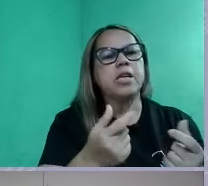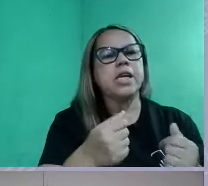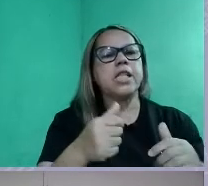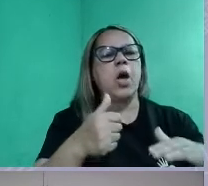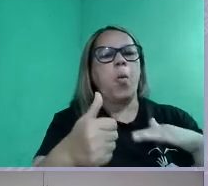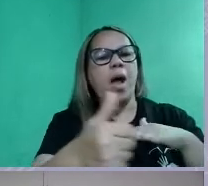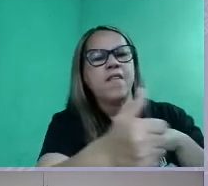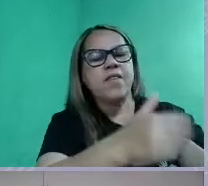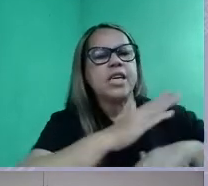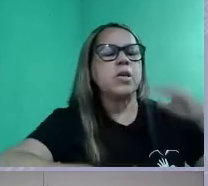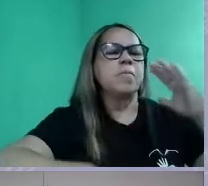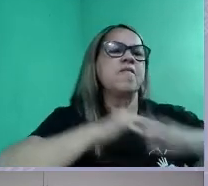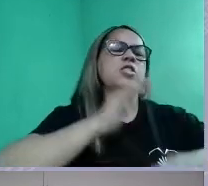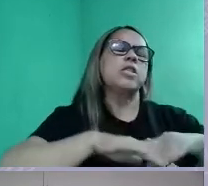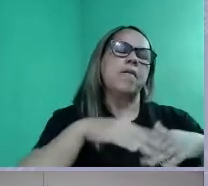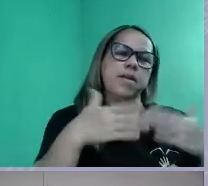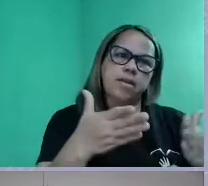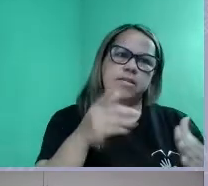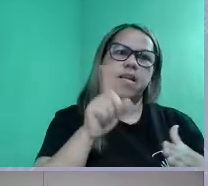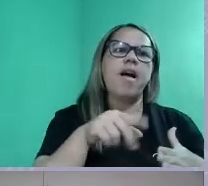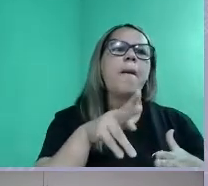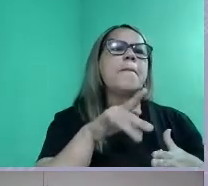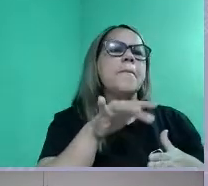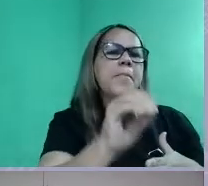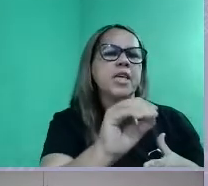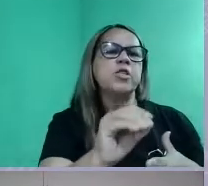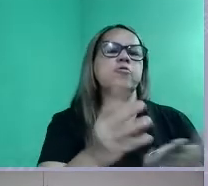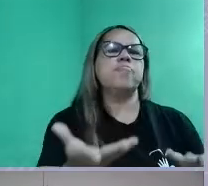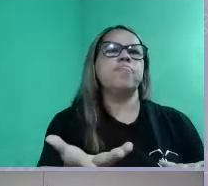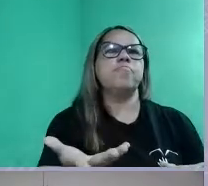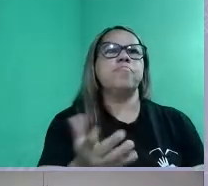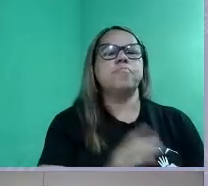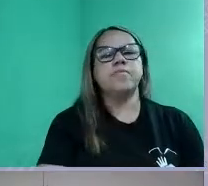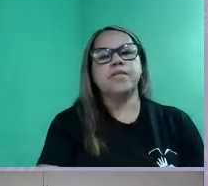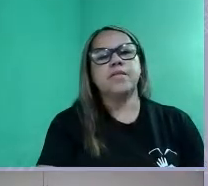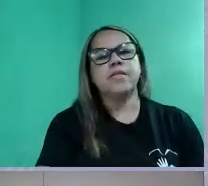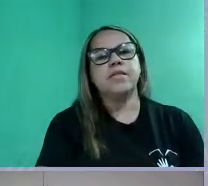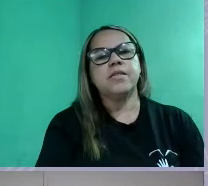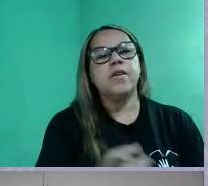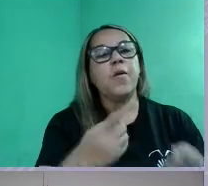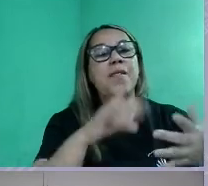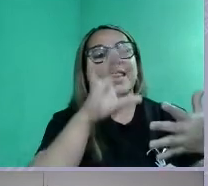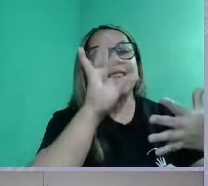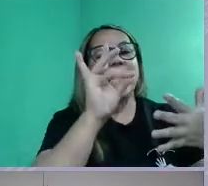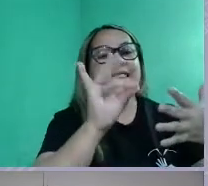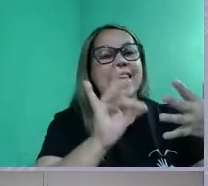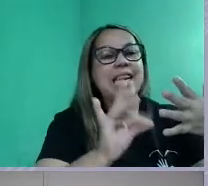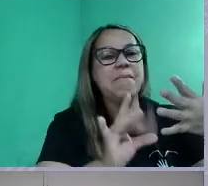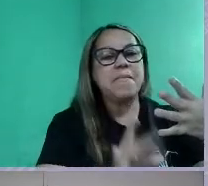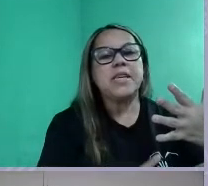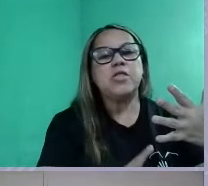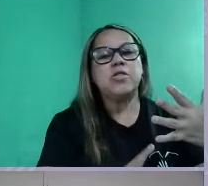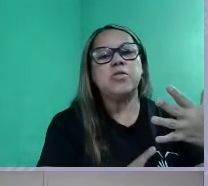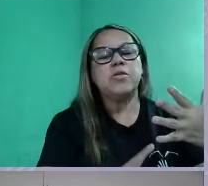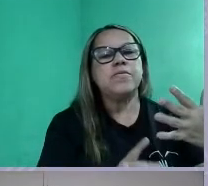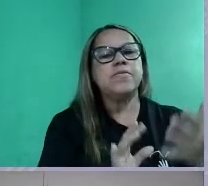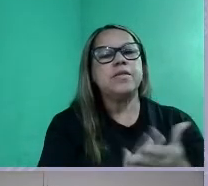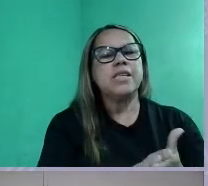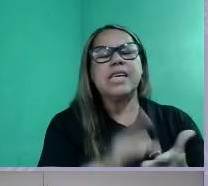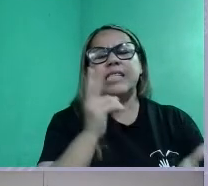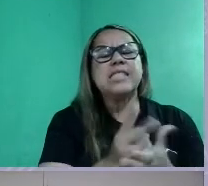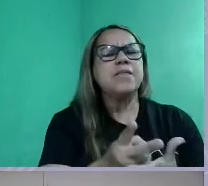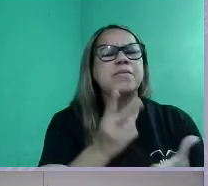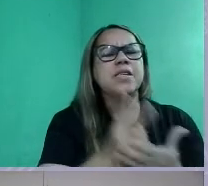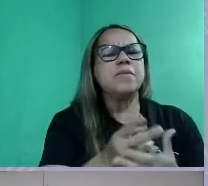Este é o meio, certo? Este é o meio. E o detalhamento, detalhamento, sempre use assim,